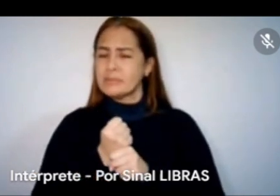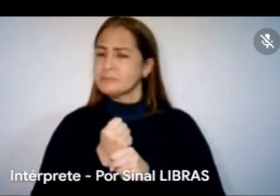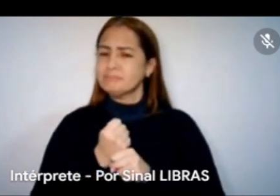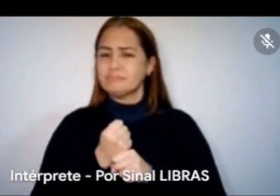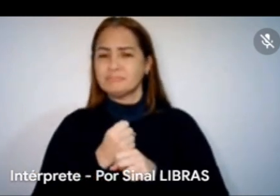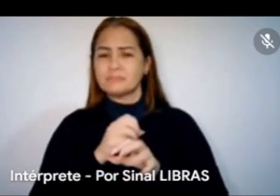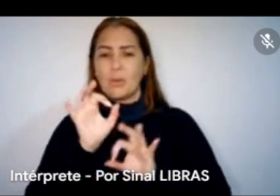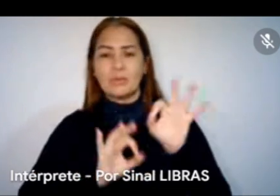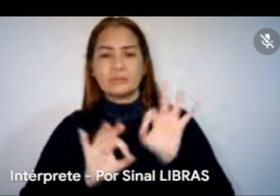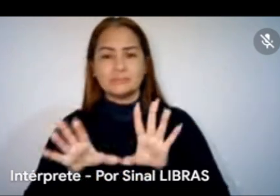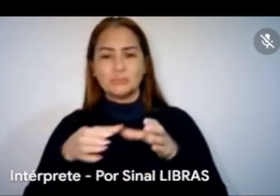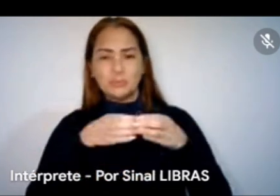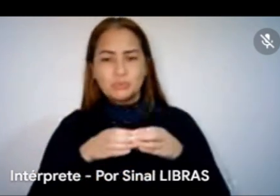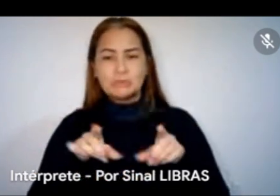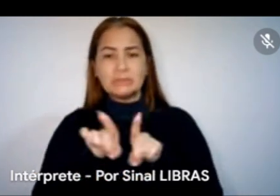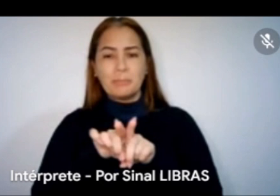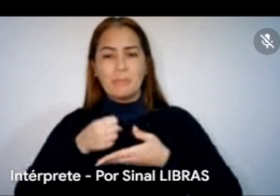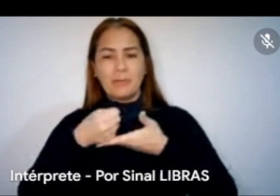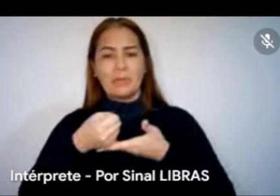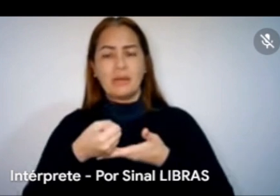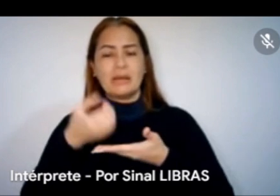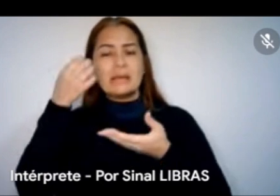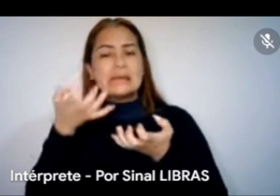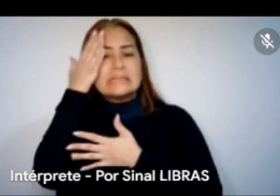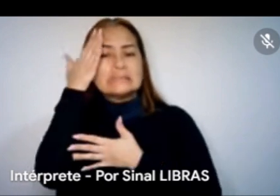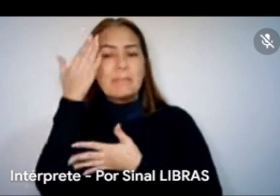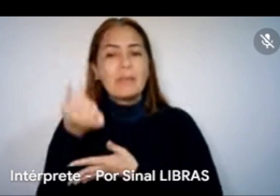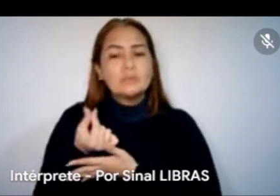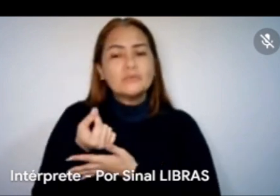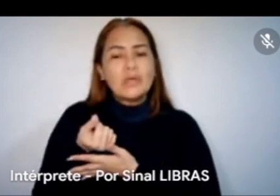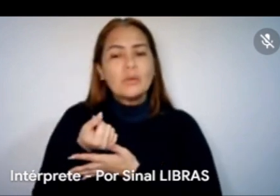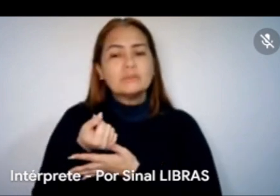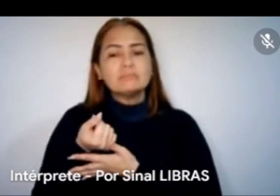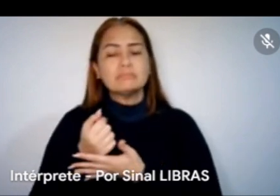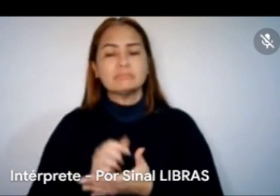para fomento. Eu gostaria de saber os valores para que a gente possa discutir a partir daí.